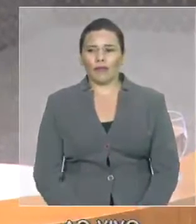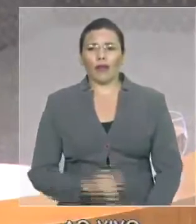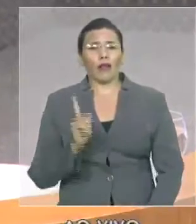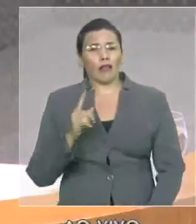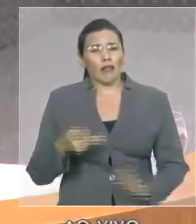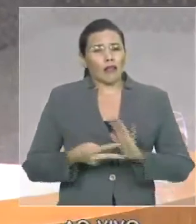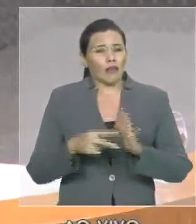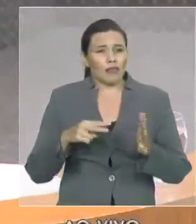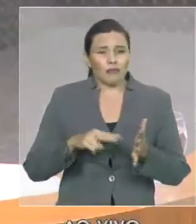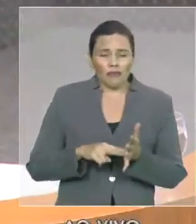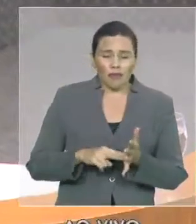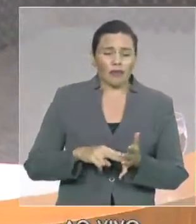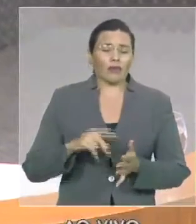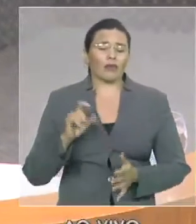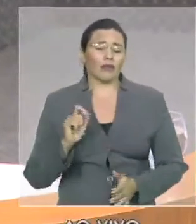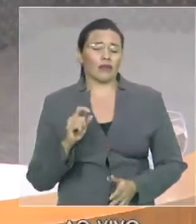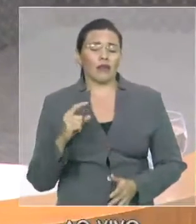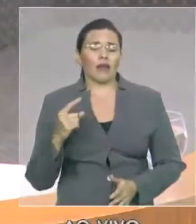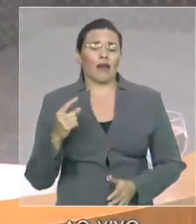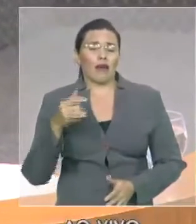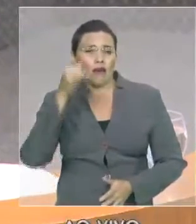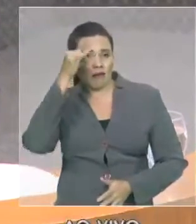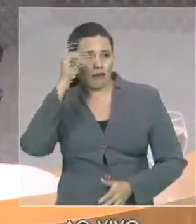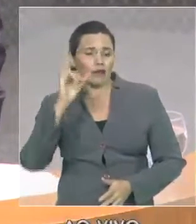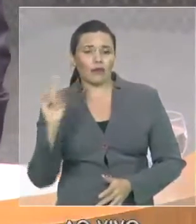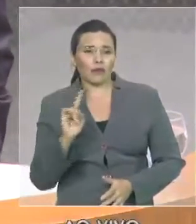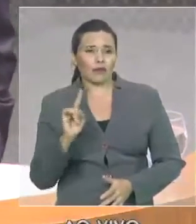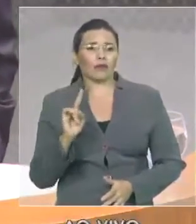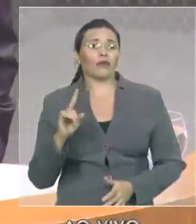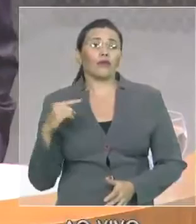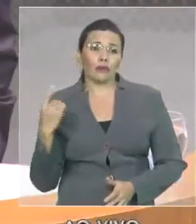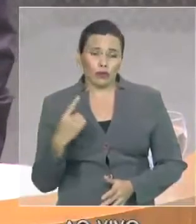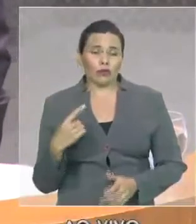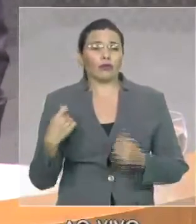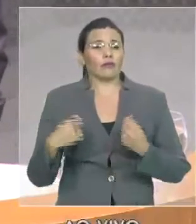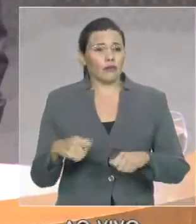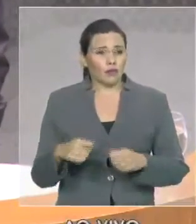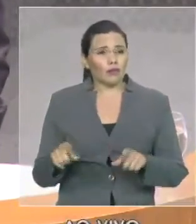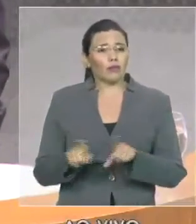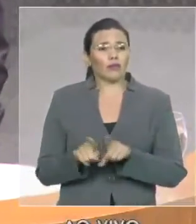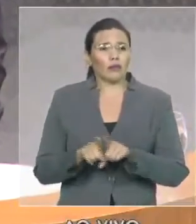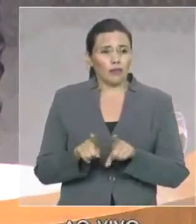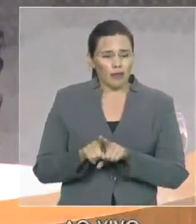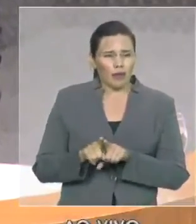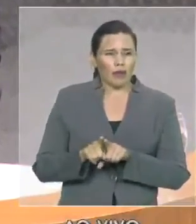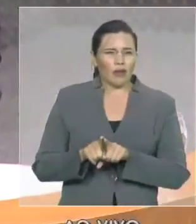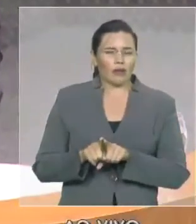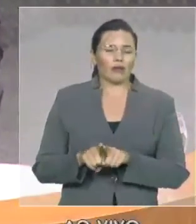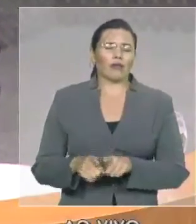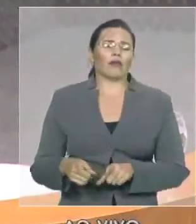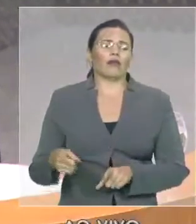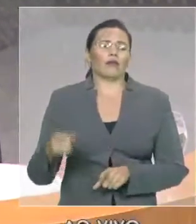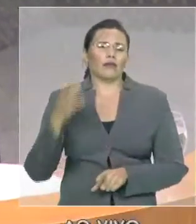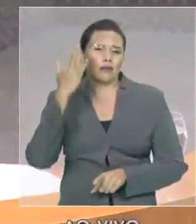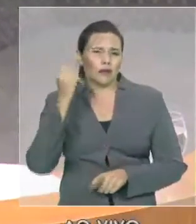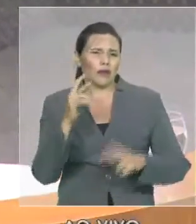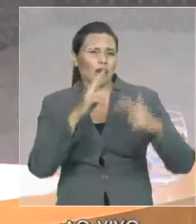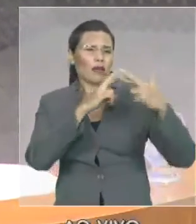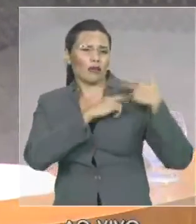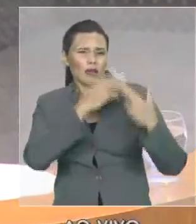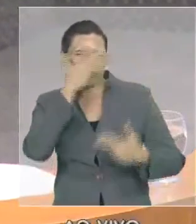criminosa. Claro que temos que combater, no caso, os homicídios. Porém, a causa principal são